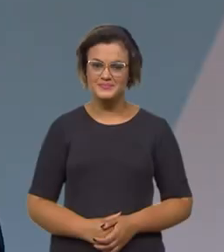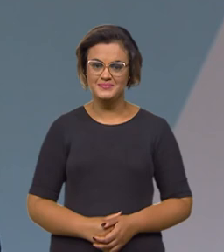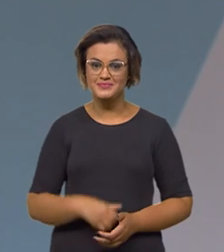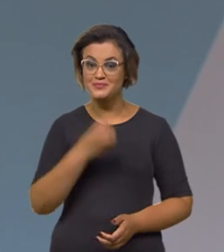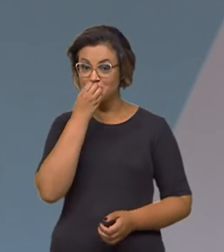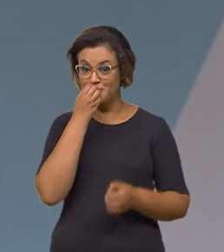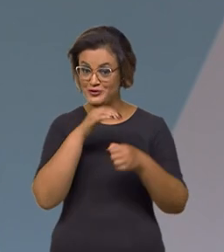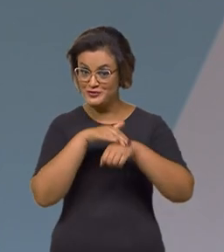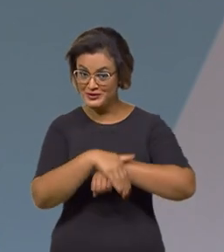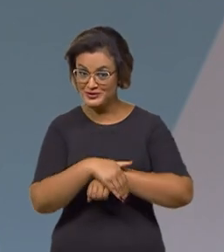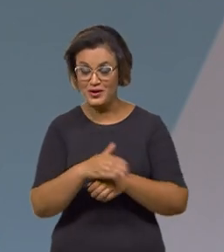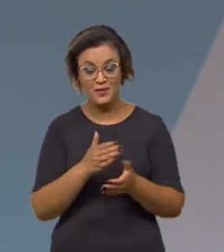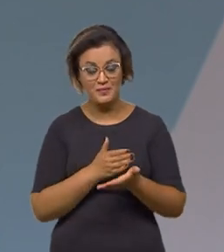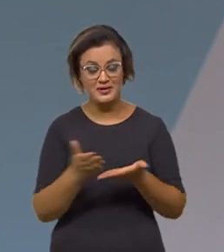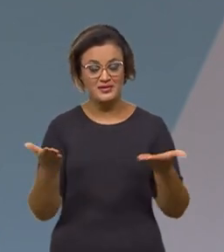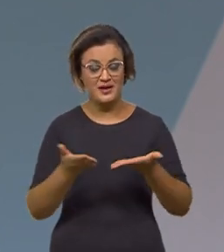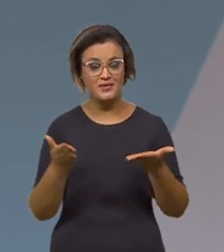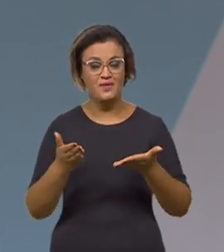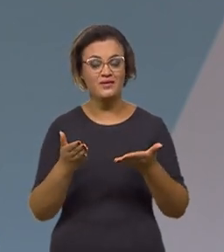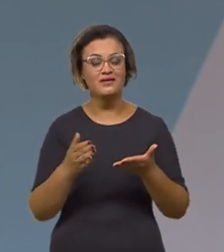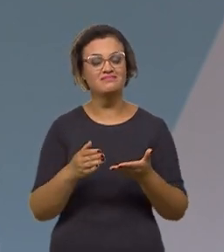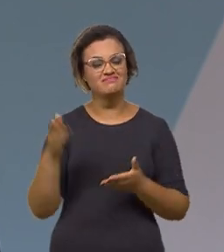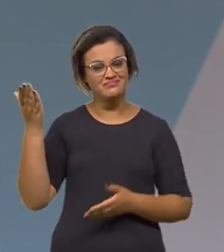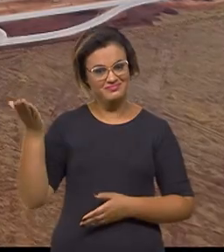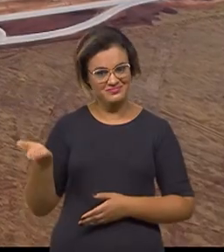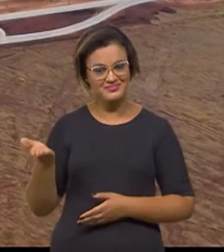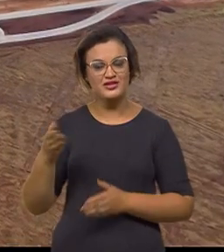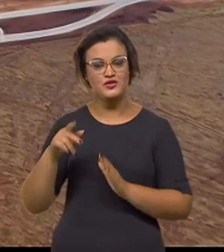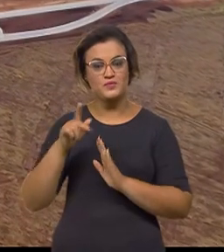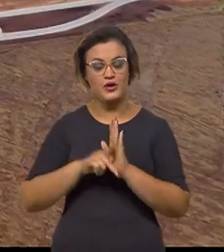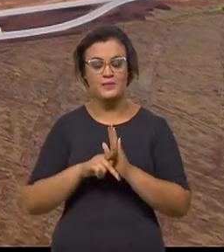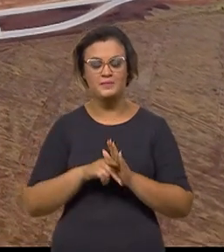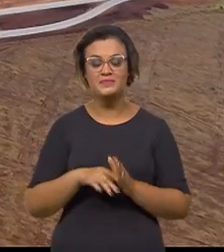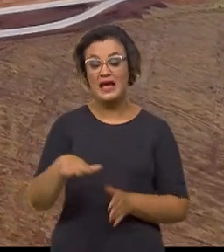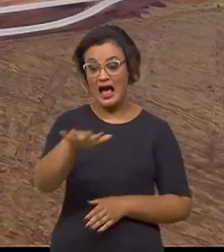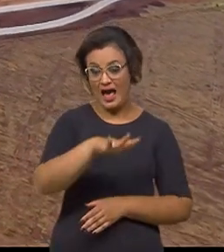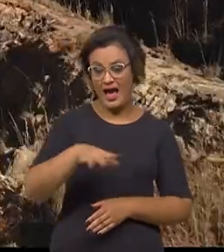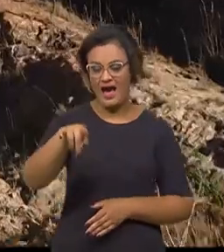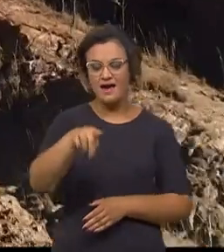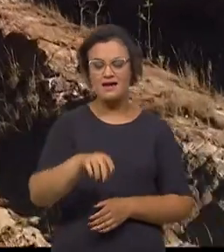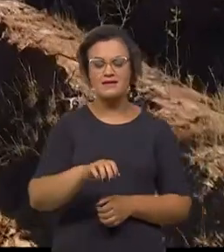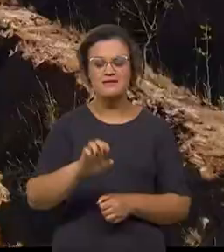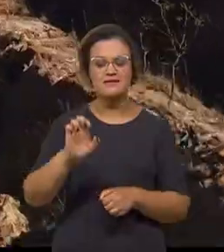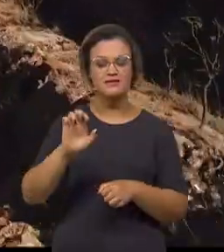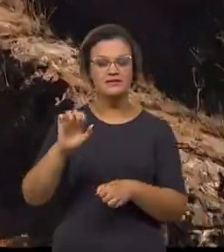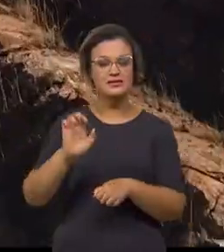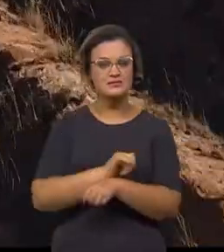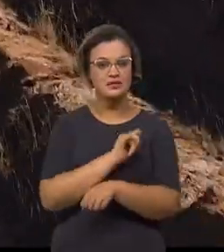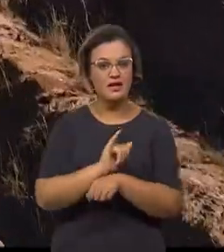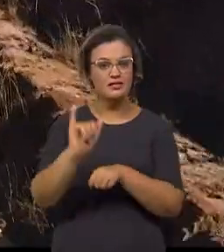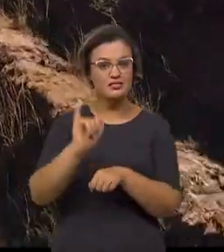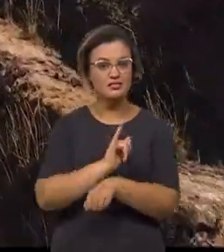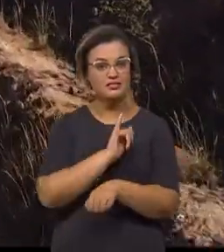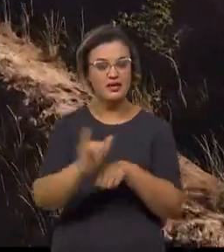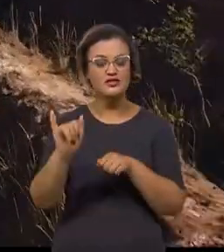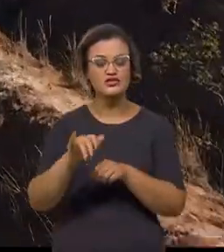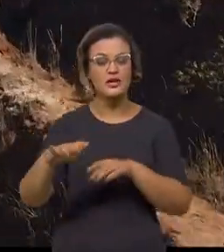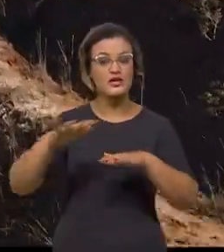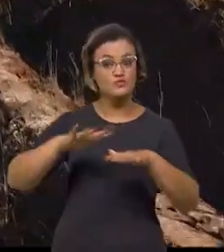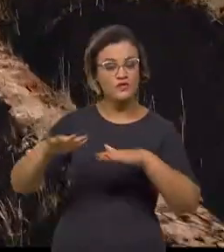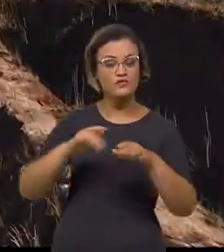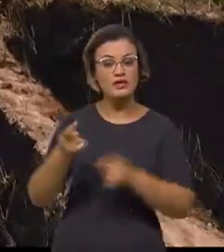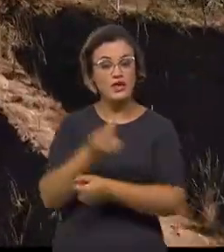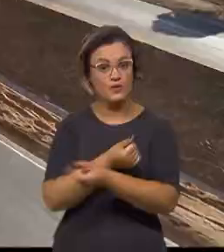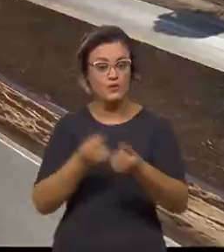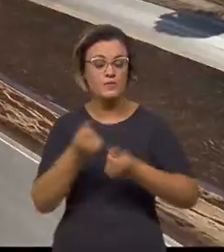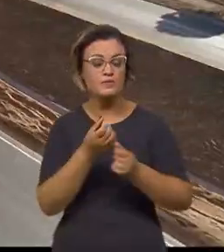Olá, boa noite. Começa agora mais um Brasil em Pauta. Uma área estratégica que movimenta a economia e gera